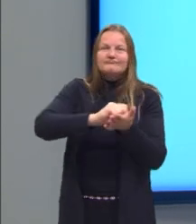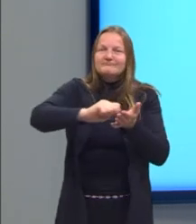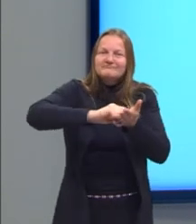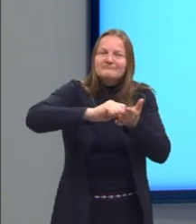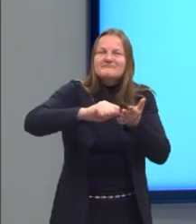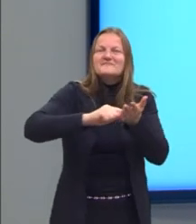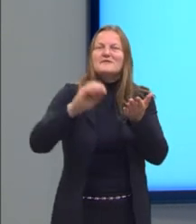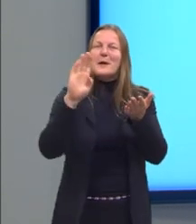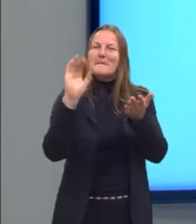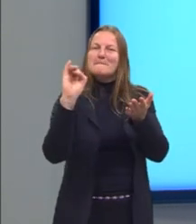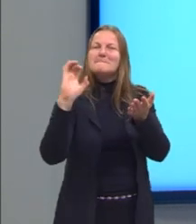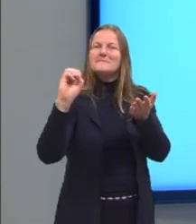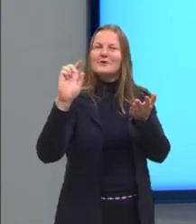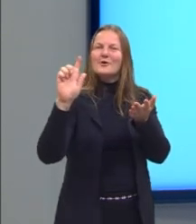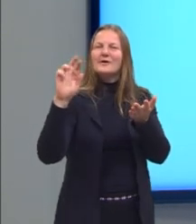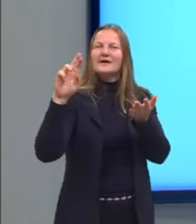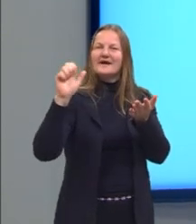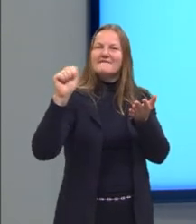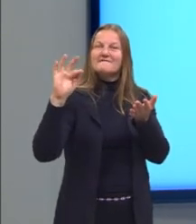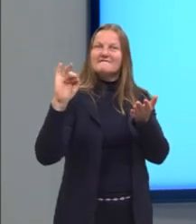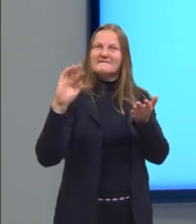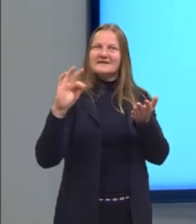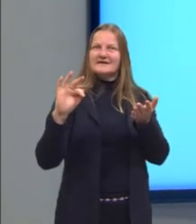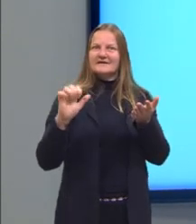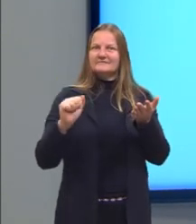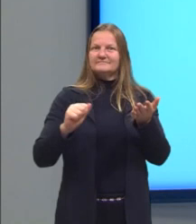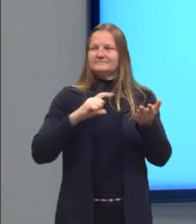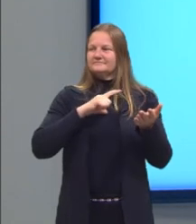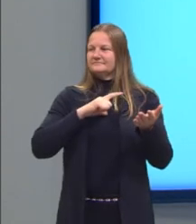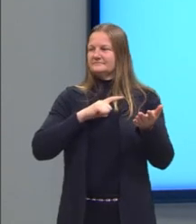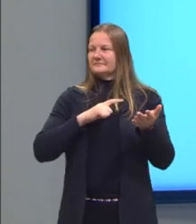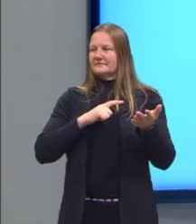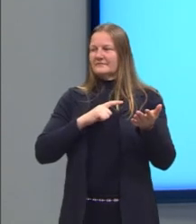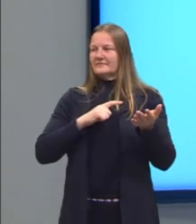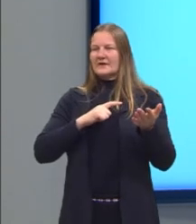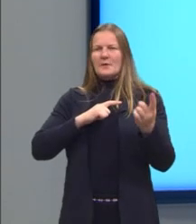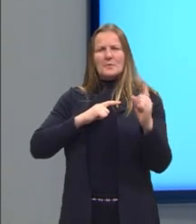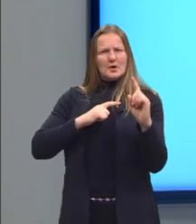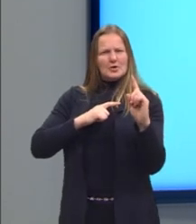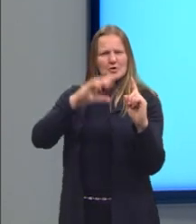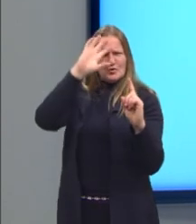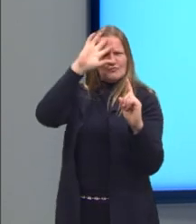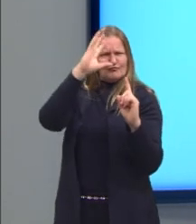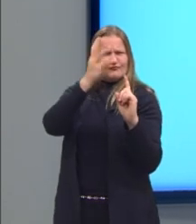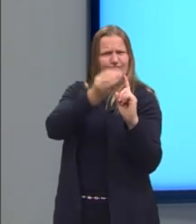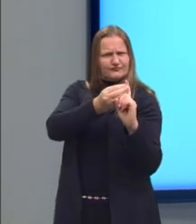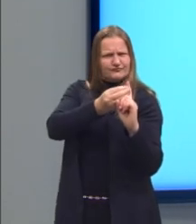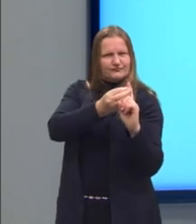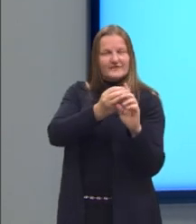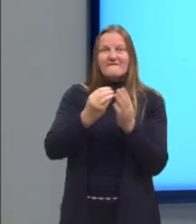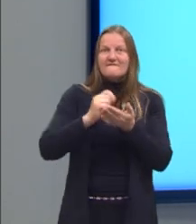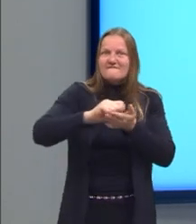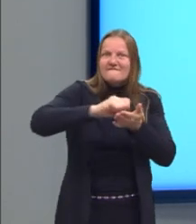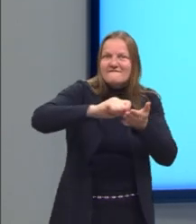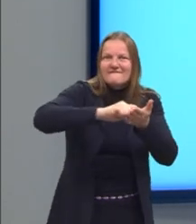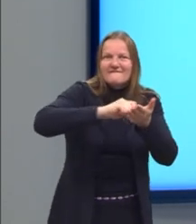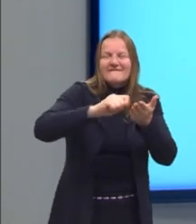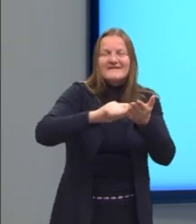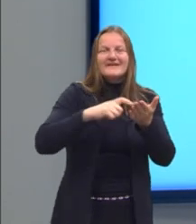desejados, será que existe ali uma estilização dos eventos?